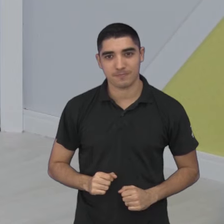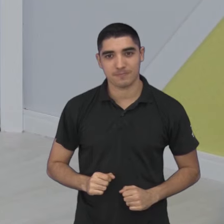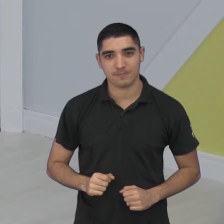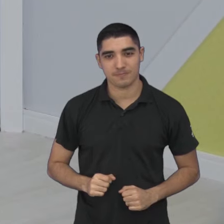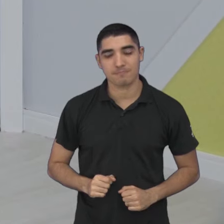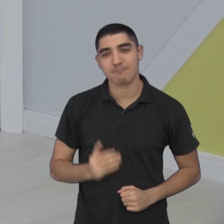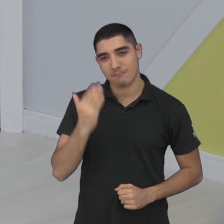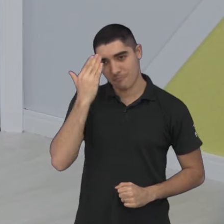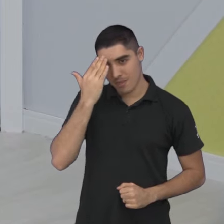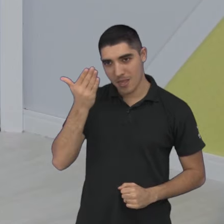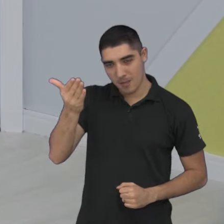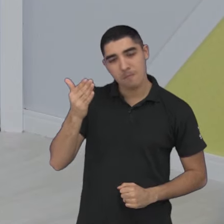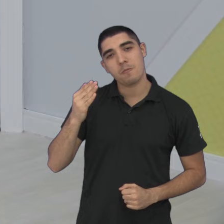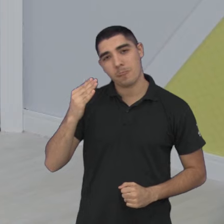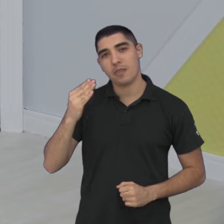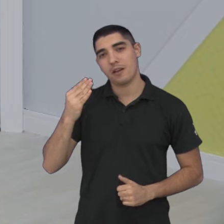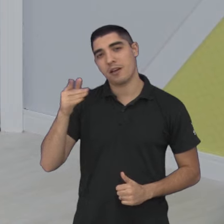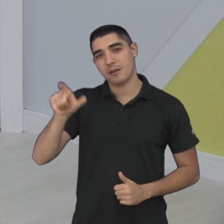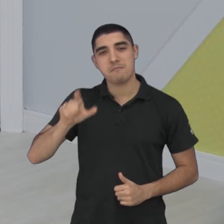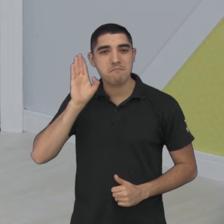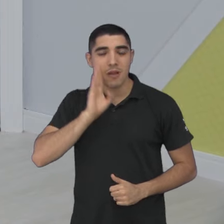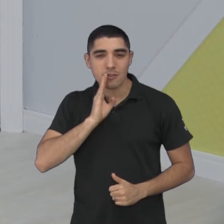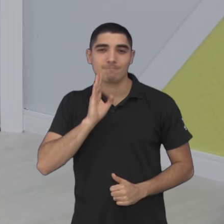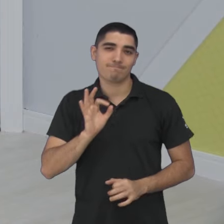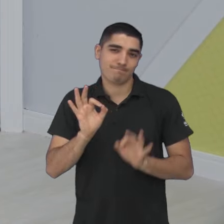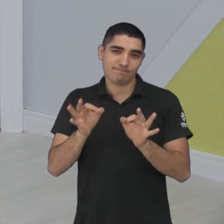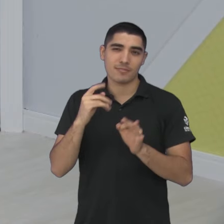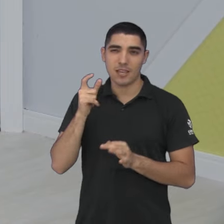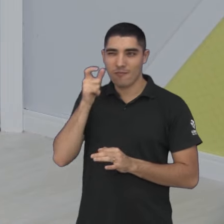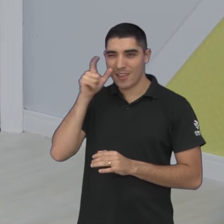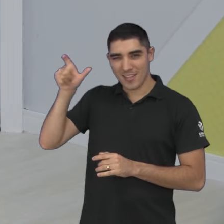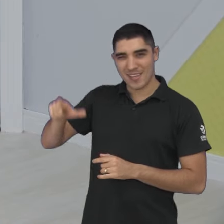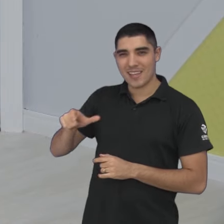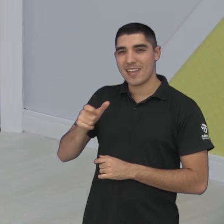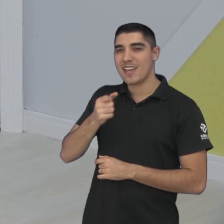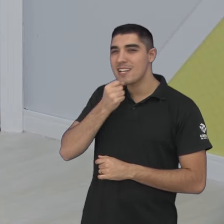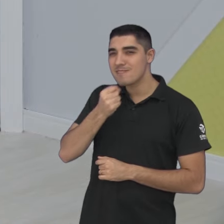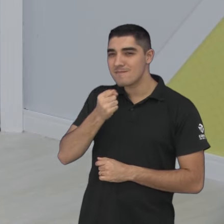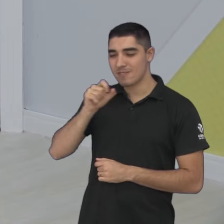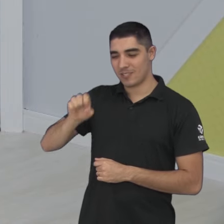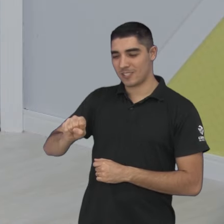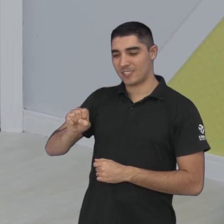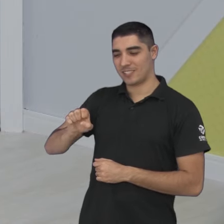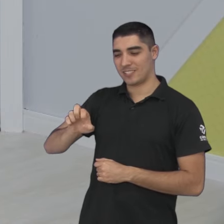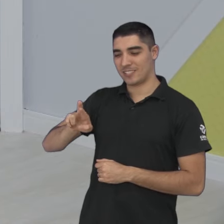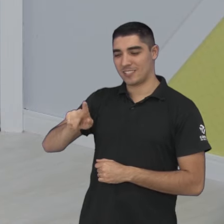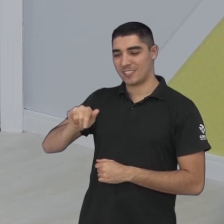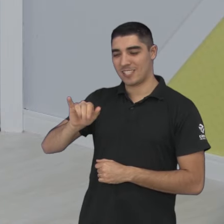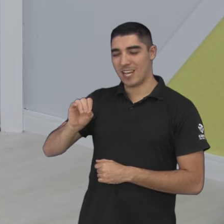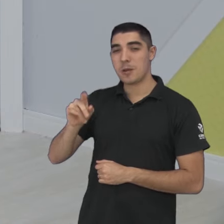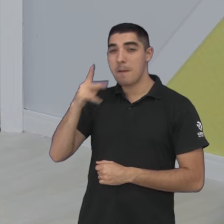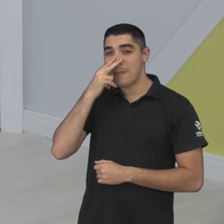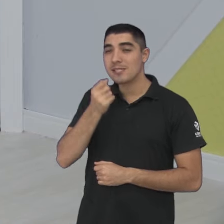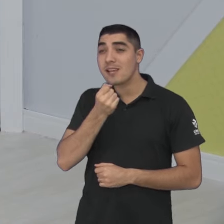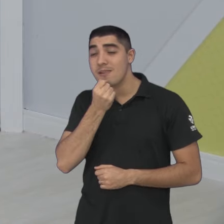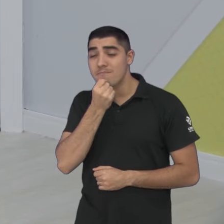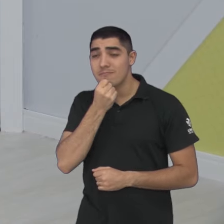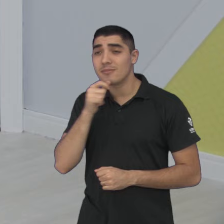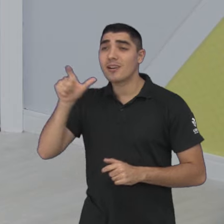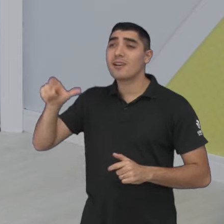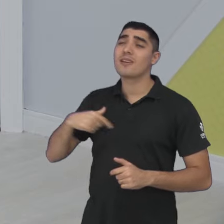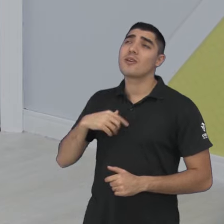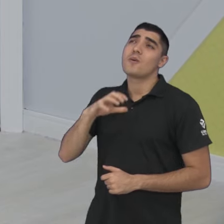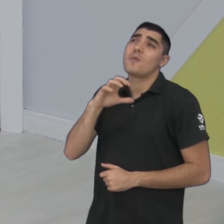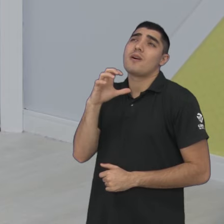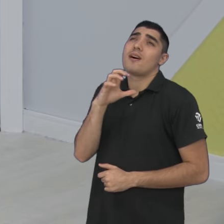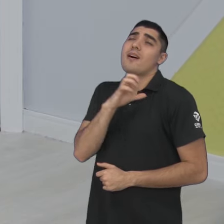Obrigado pelas informações e não tem como ver as imagens do Sérgio Guedes, feliz ali. Ele parece o Oswaldo Montenegro, né? Eu amava como